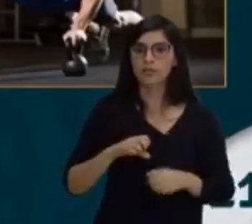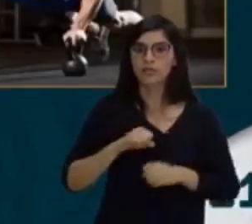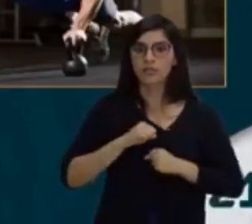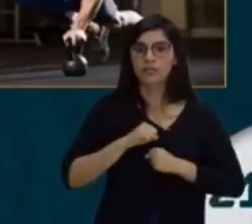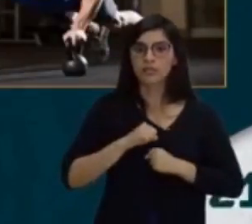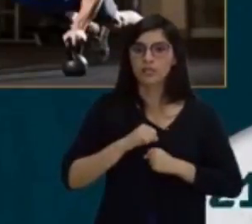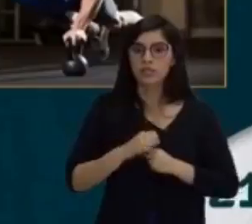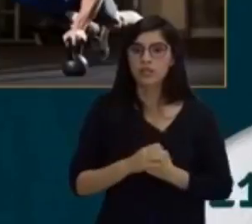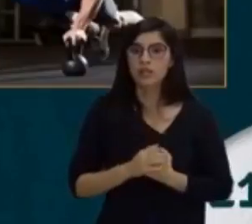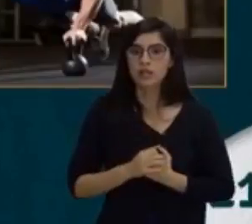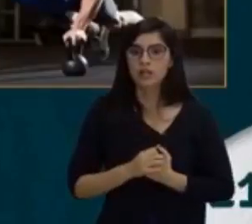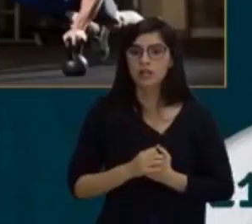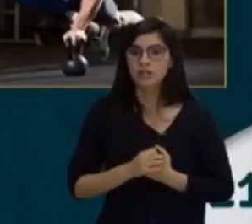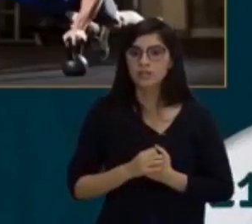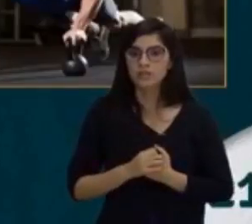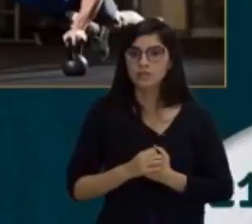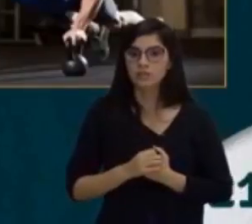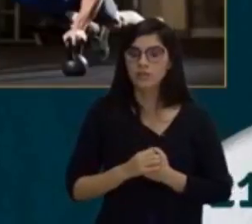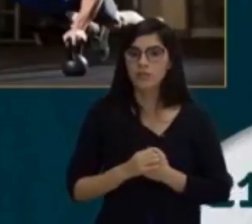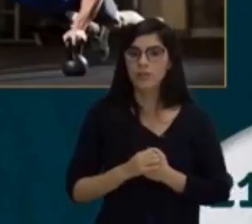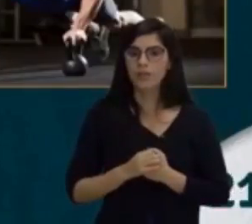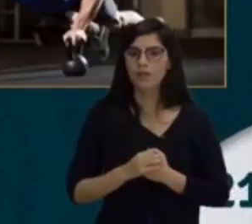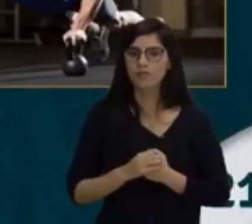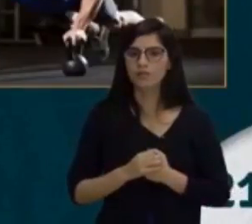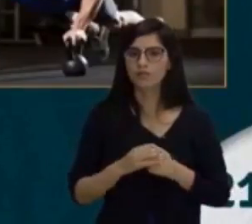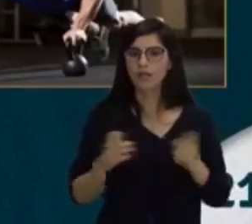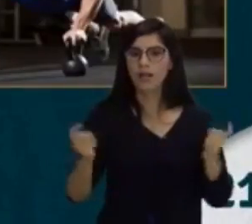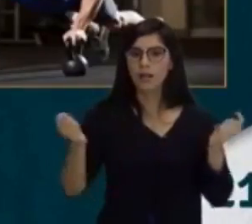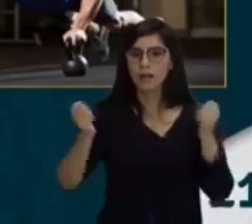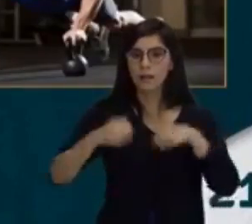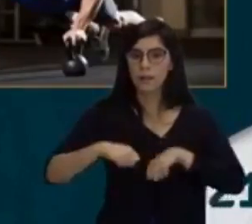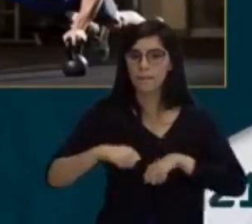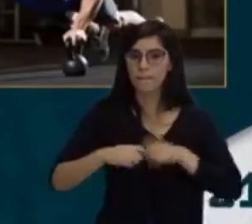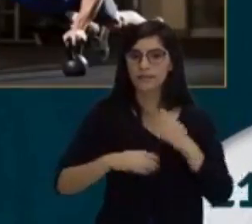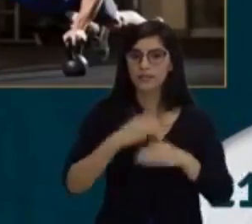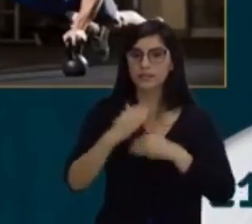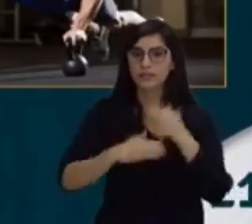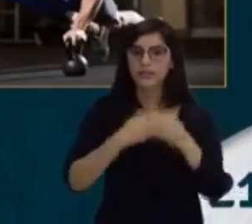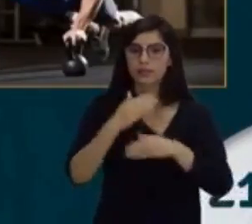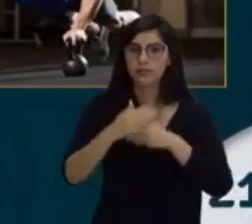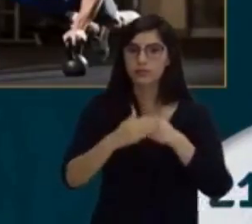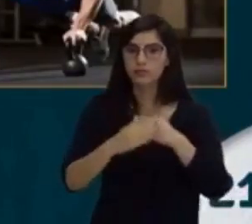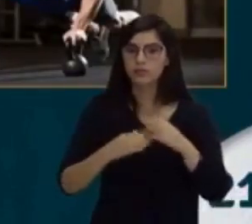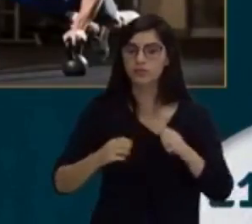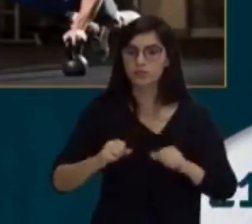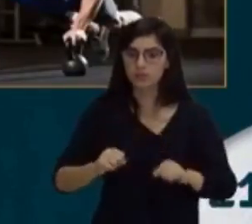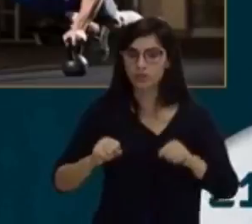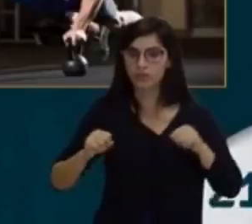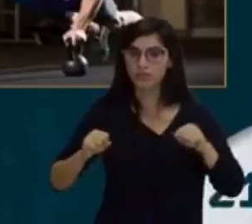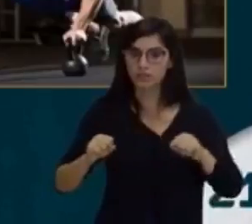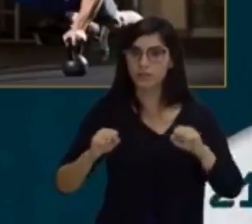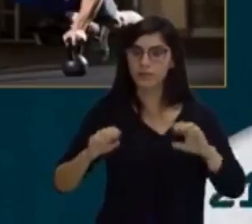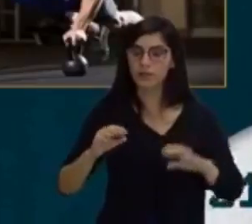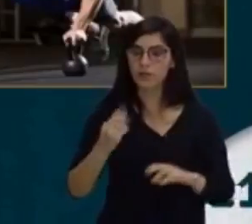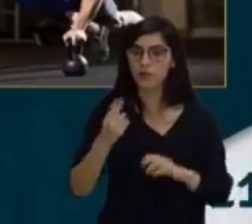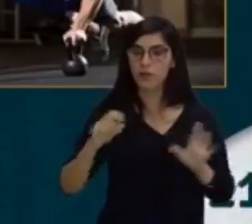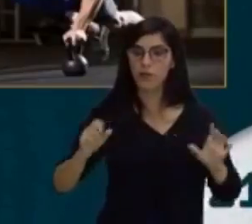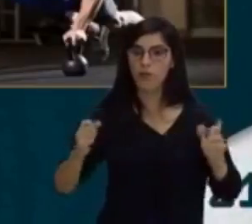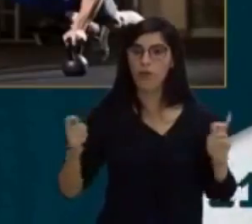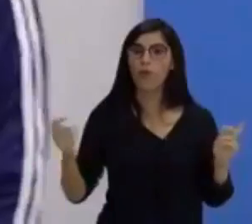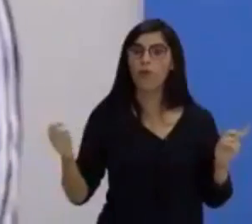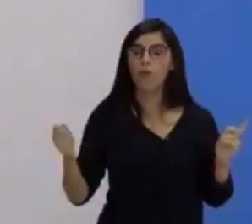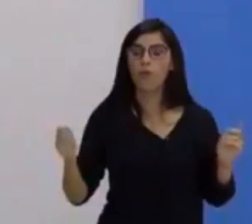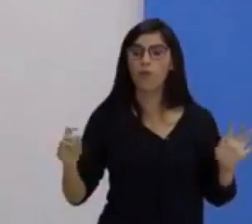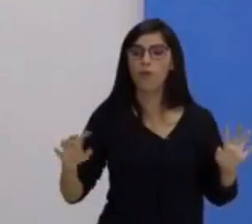desempenho prolongado de força. E aí, para você começar a entender um pouquinho de força, nós